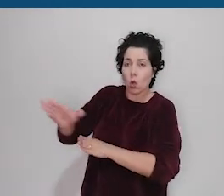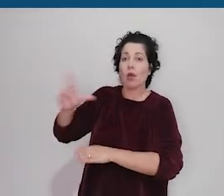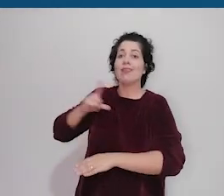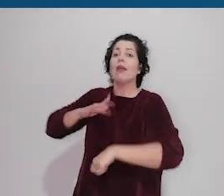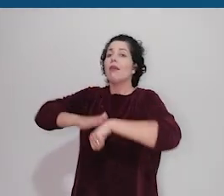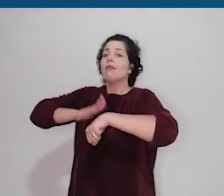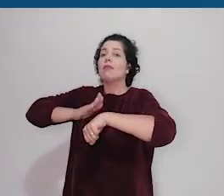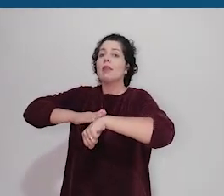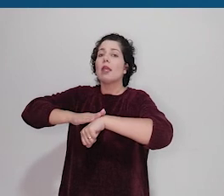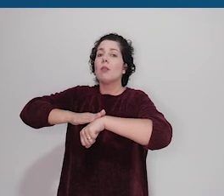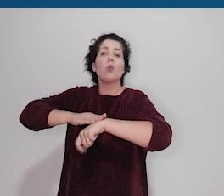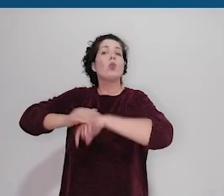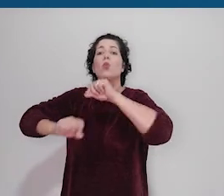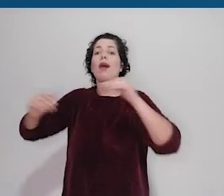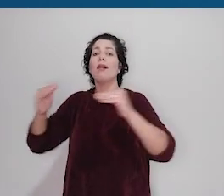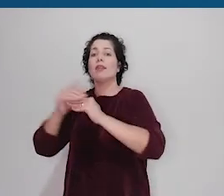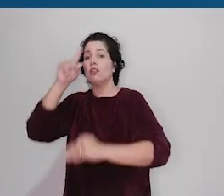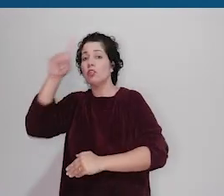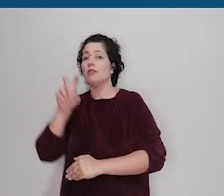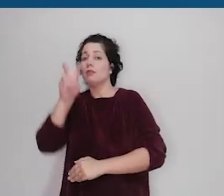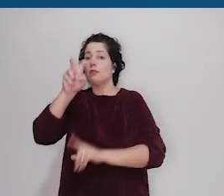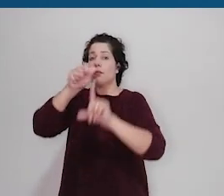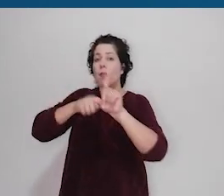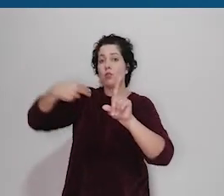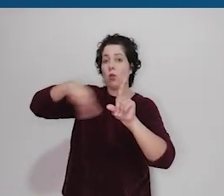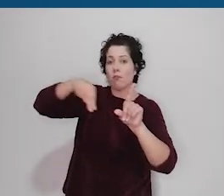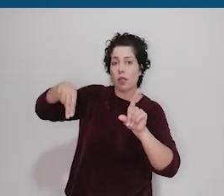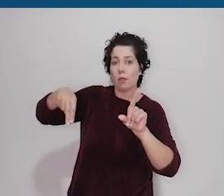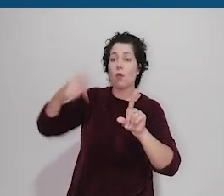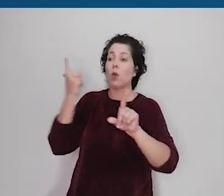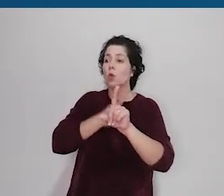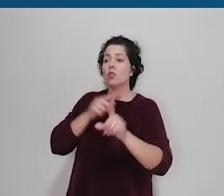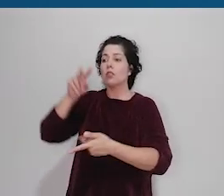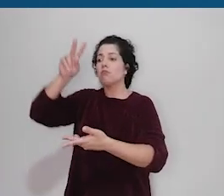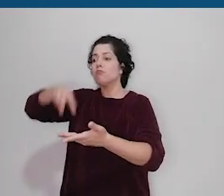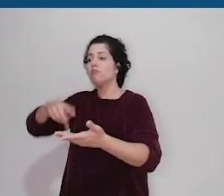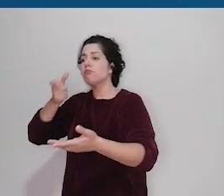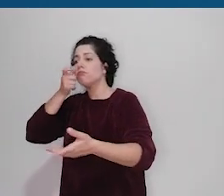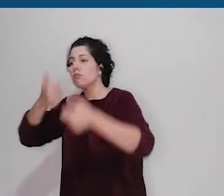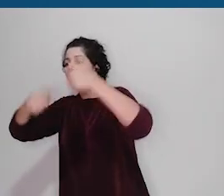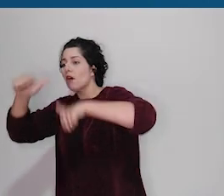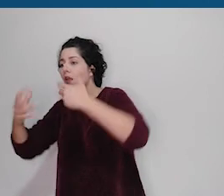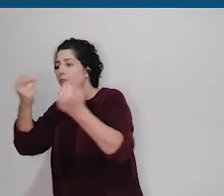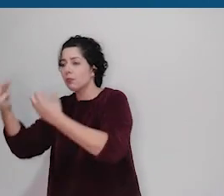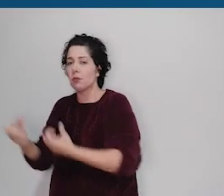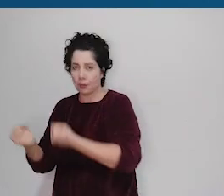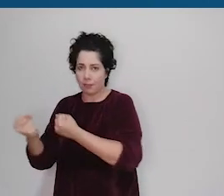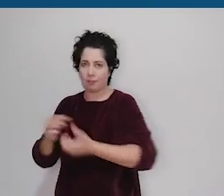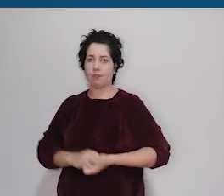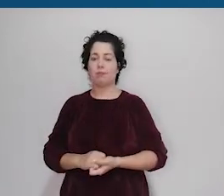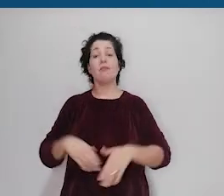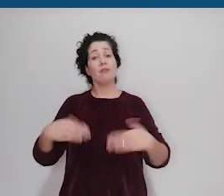orientadores e orientadoras Terão até o dia 5 de novembro para validarem os vídeos E